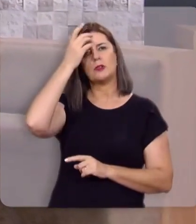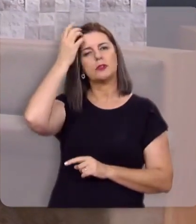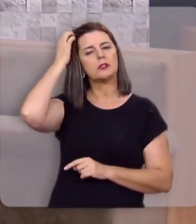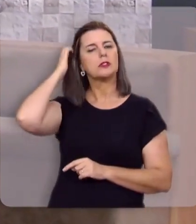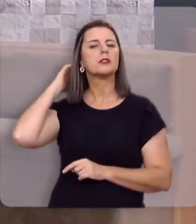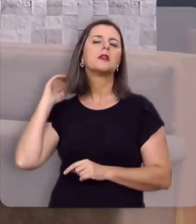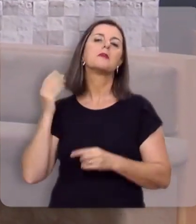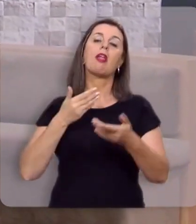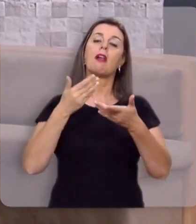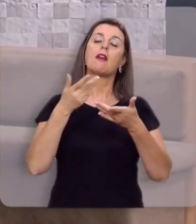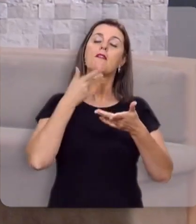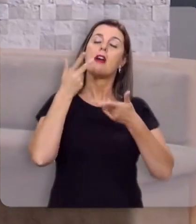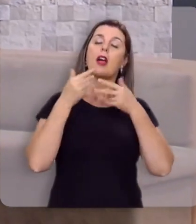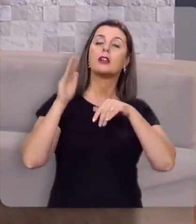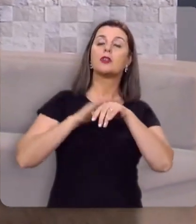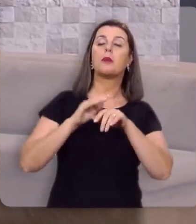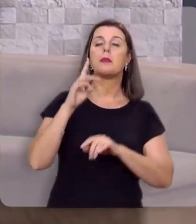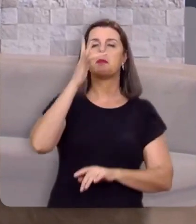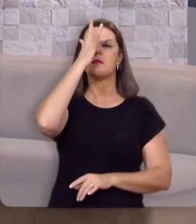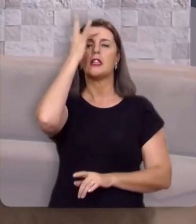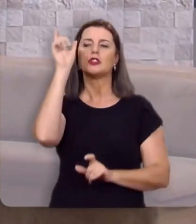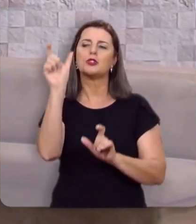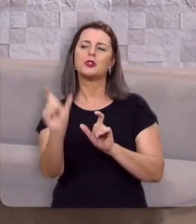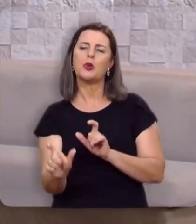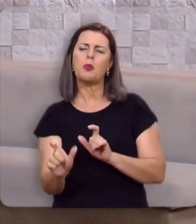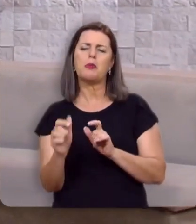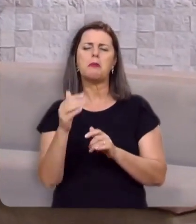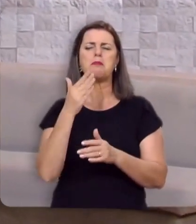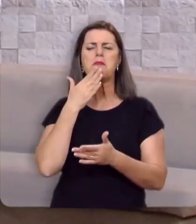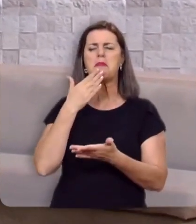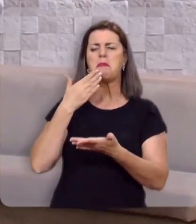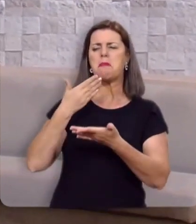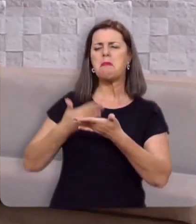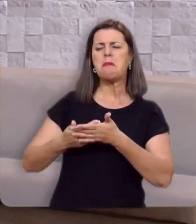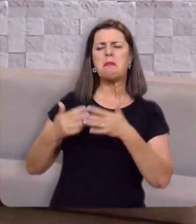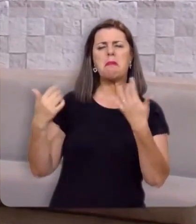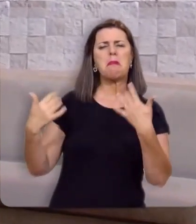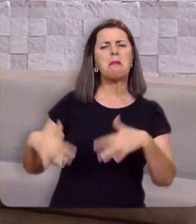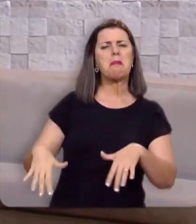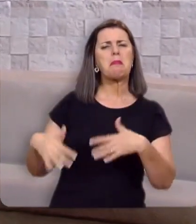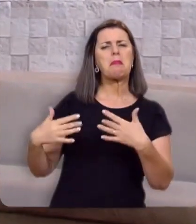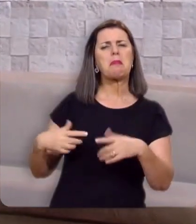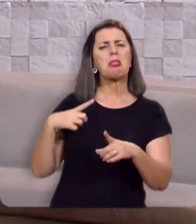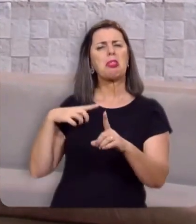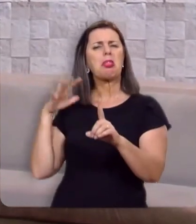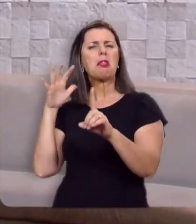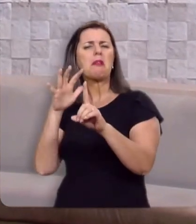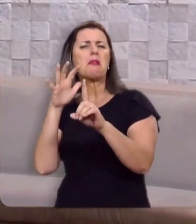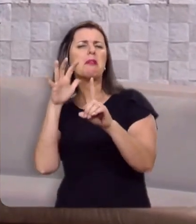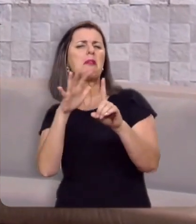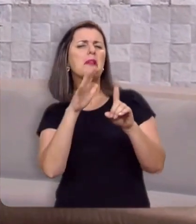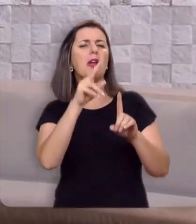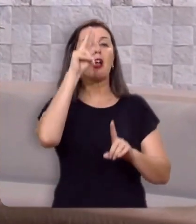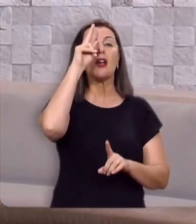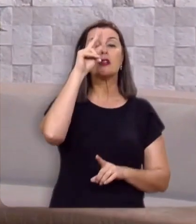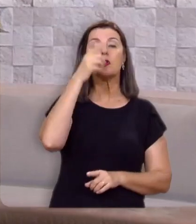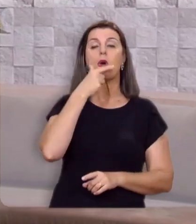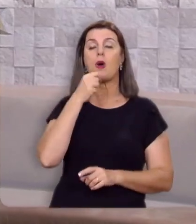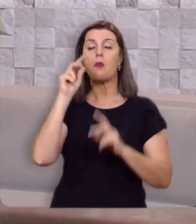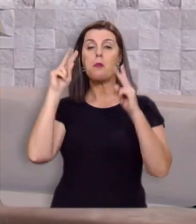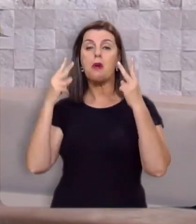para tratar de uma pessoa fascinante, que tem influenciado a história da humanidade